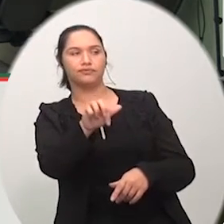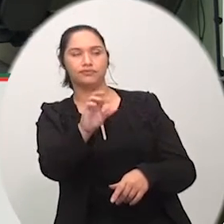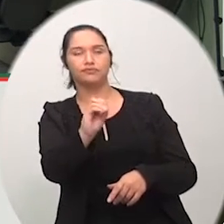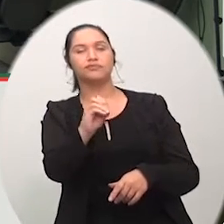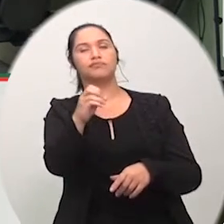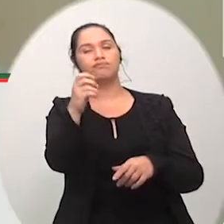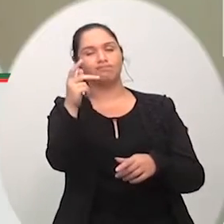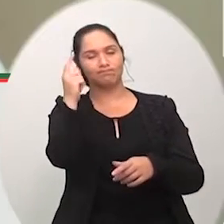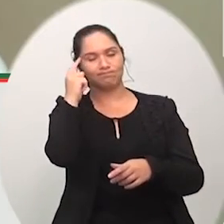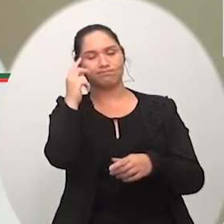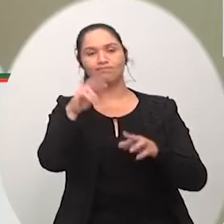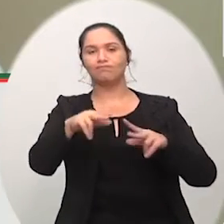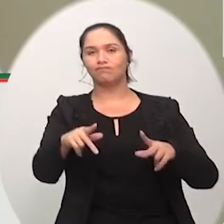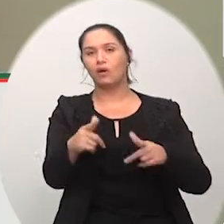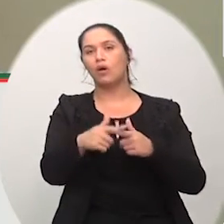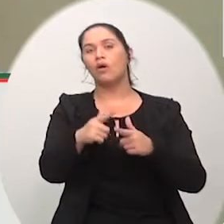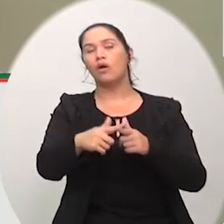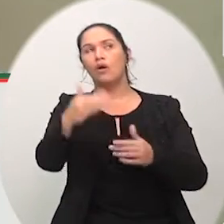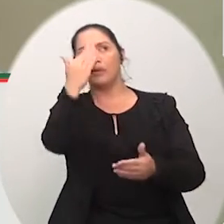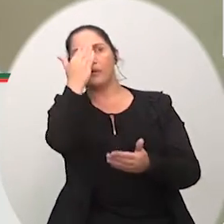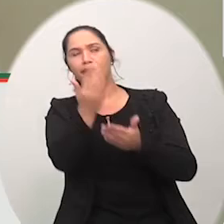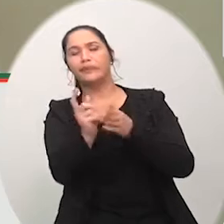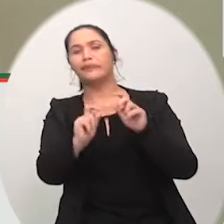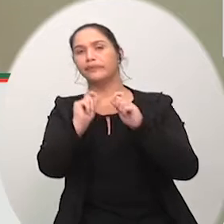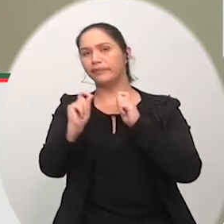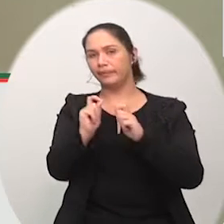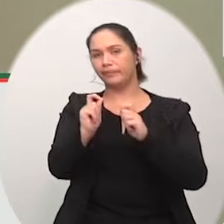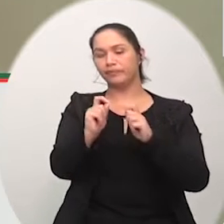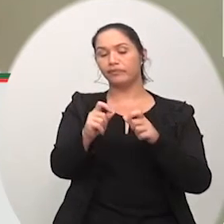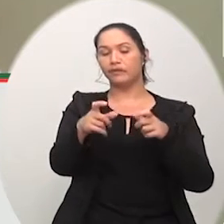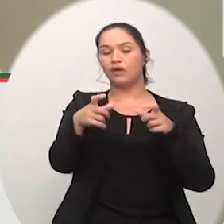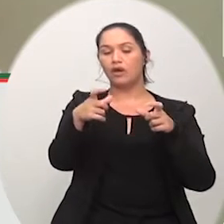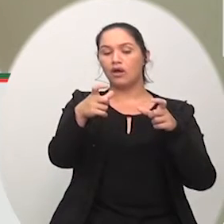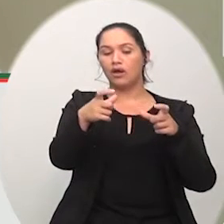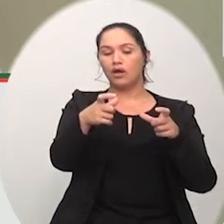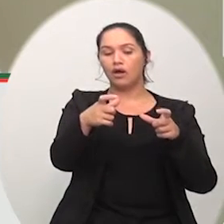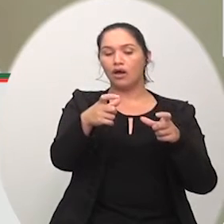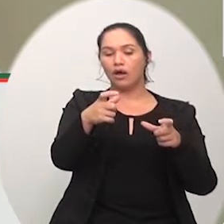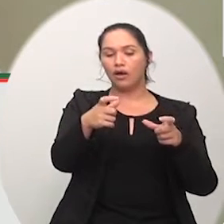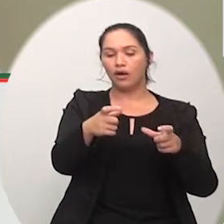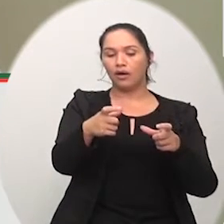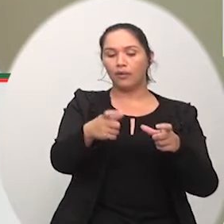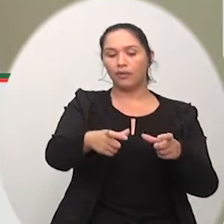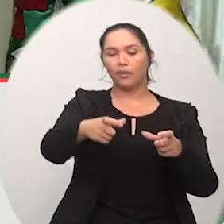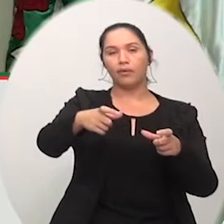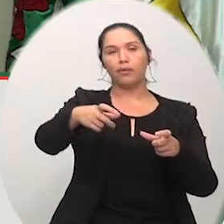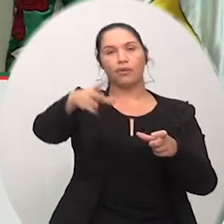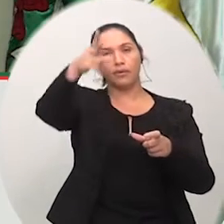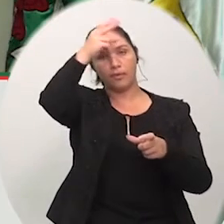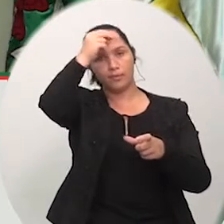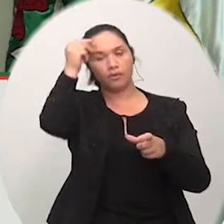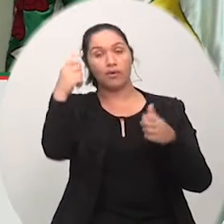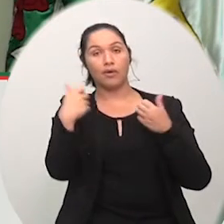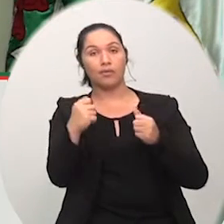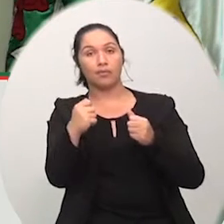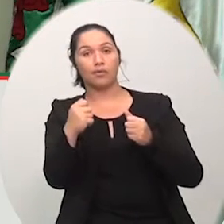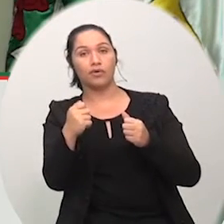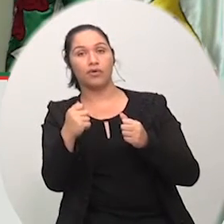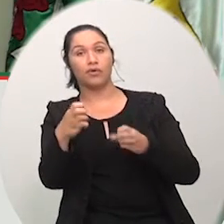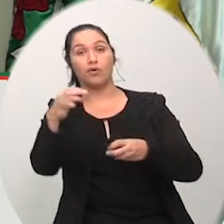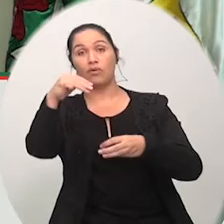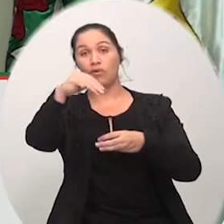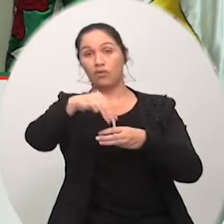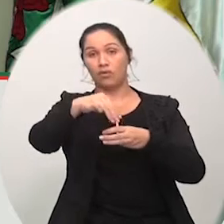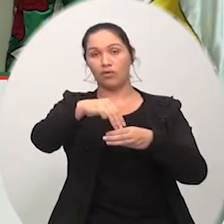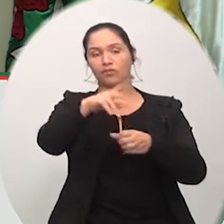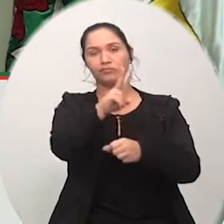cidadão Criciúmense, deveria ser administrado pela nossa cidade e, sim, pela nossa prefeitura. Eu cedo meus três minutos e trinta para o